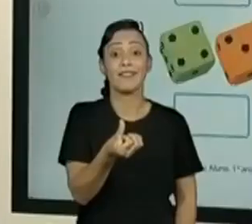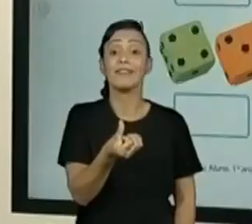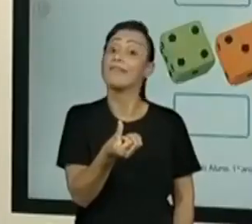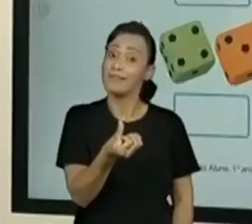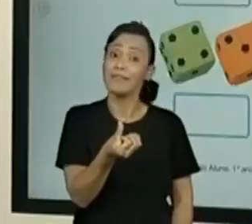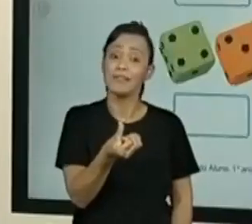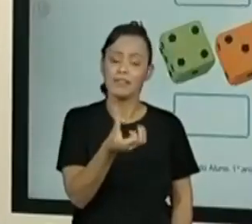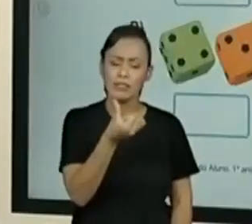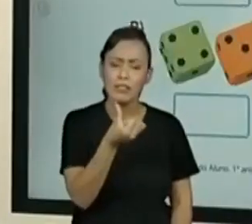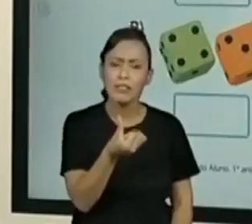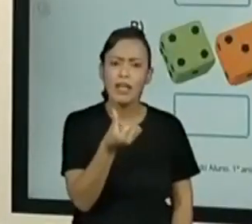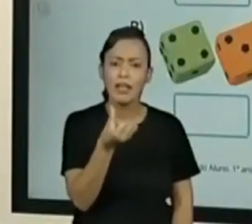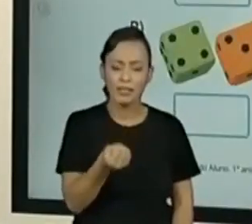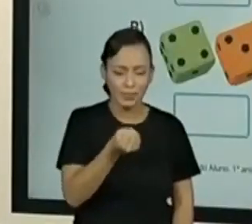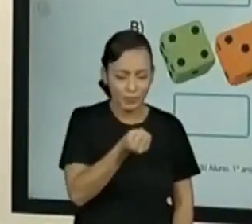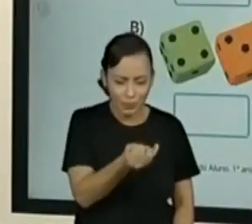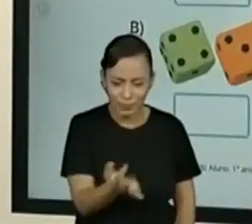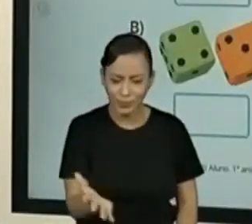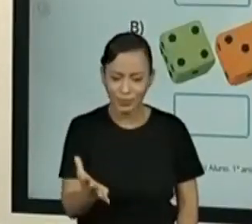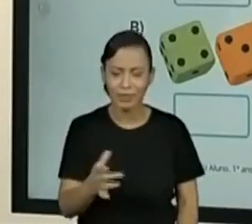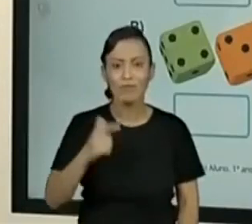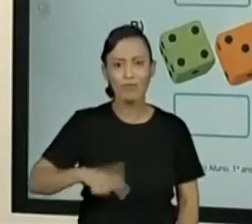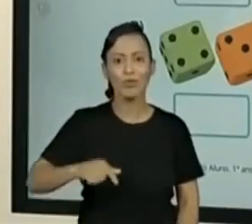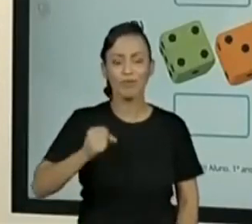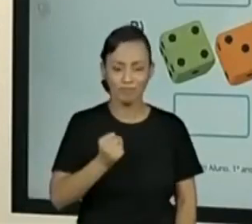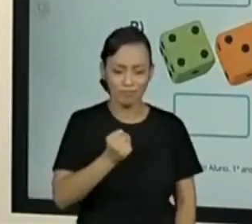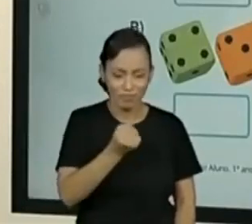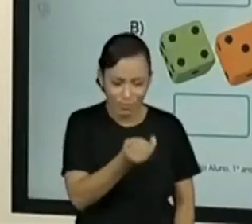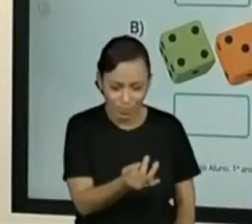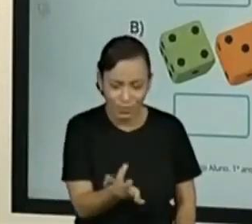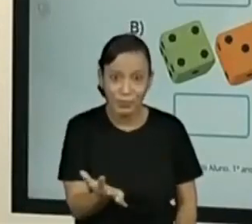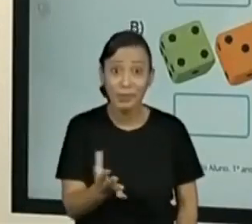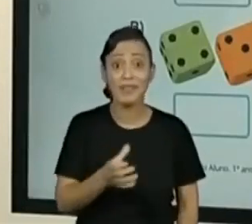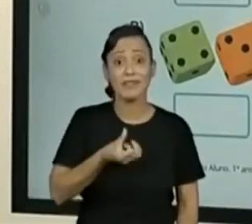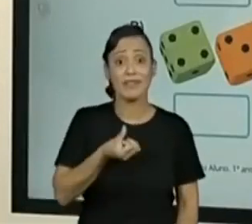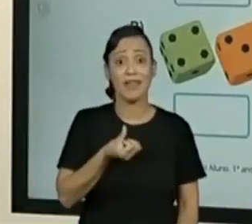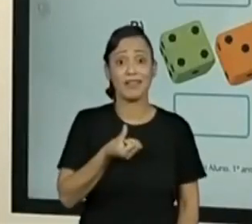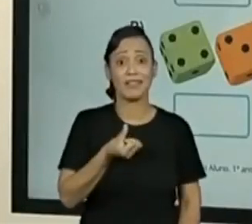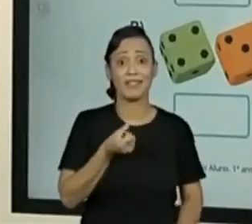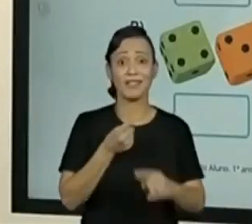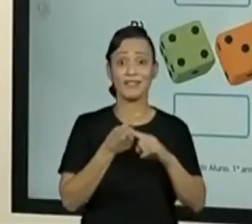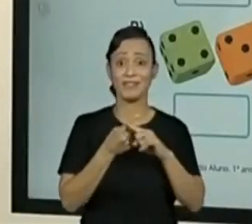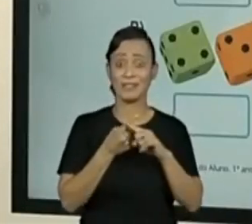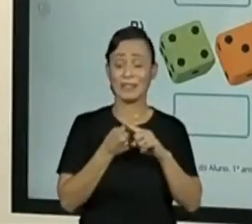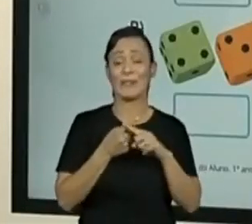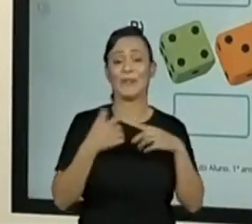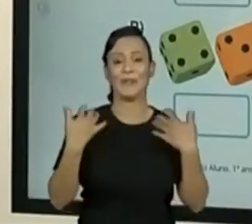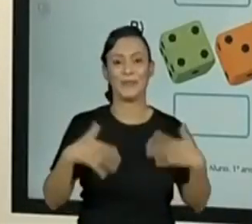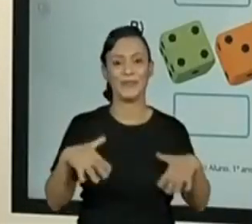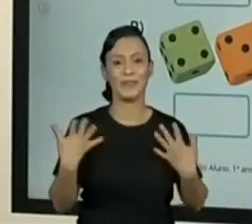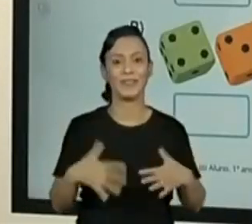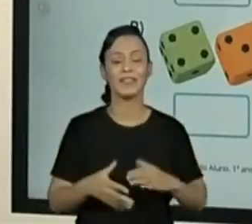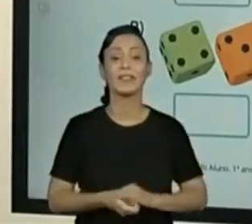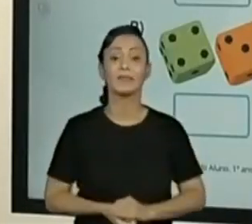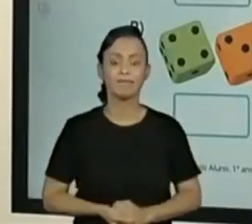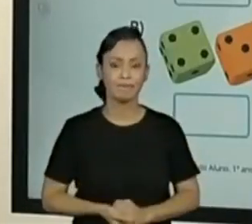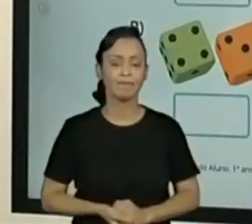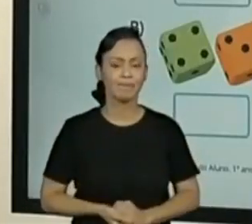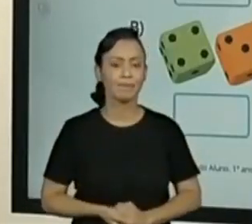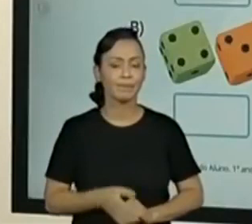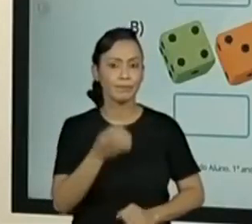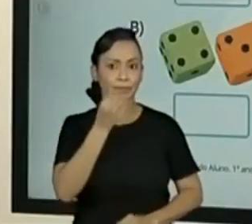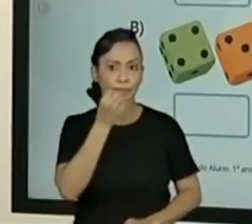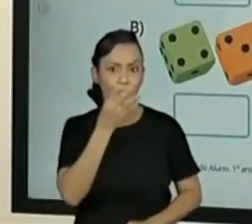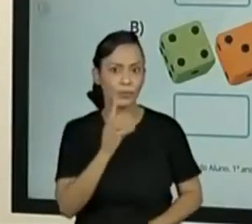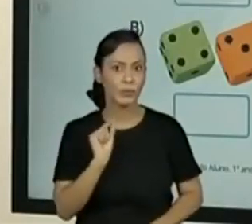pouquinho a gente vai perguntar aqui para vocês, criançada. Então, já vão guardando aí que nessas rodadas aí